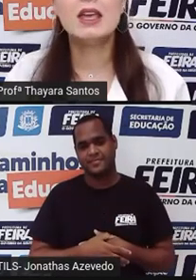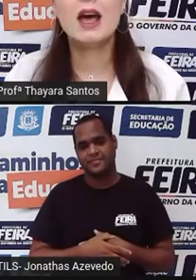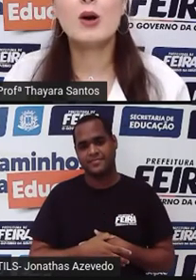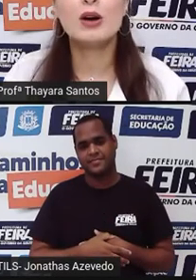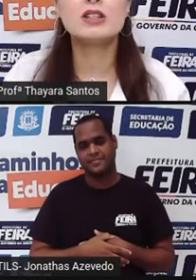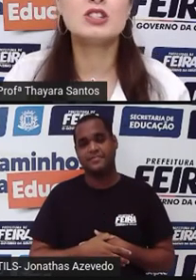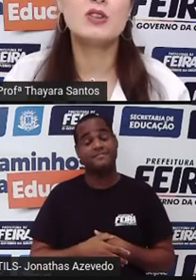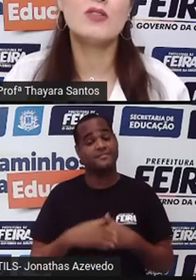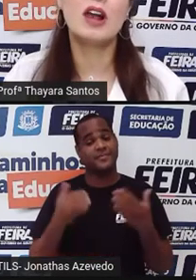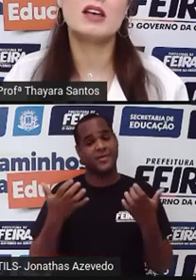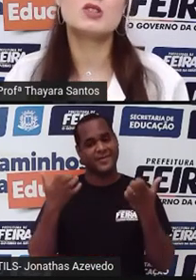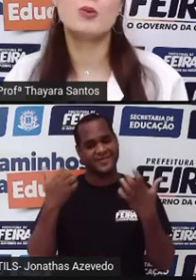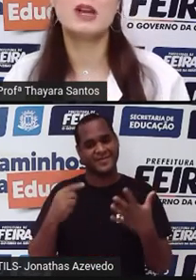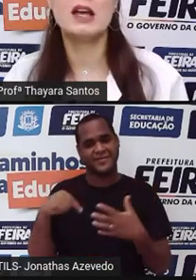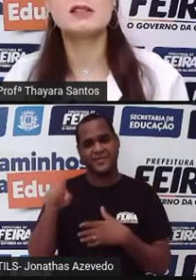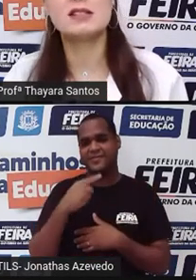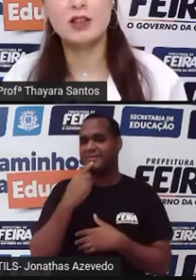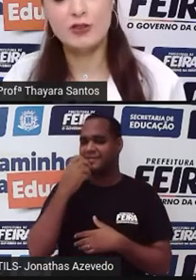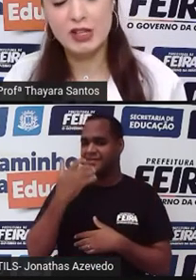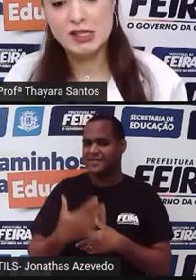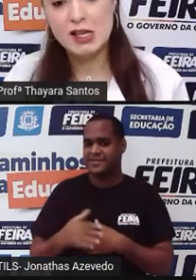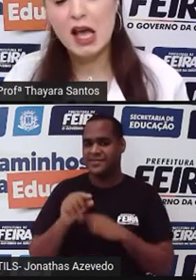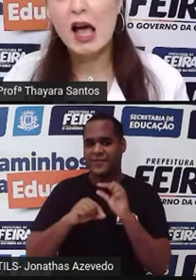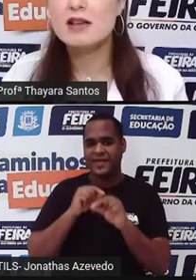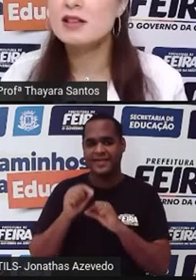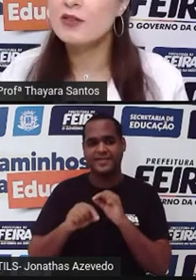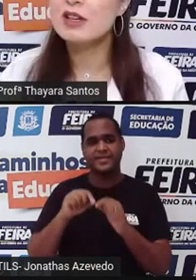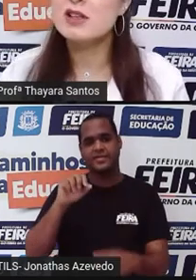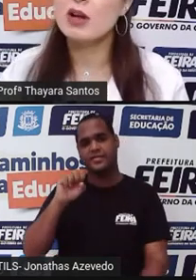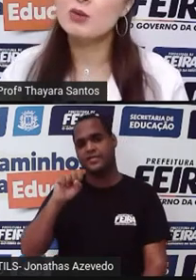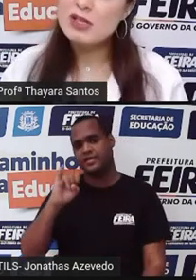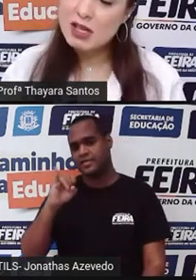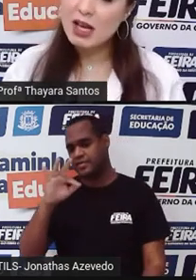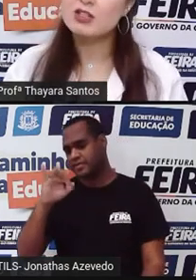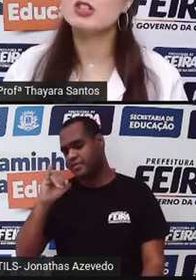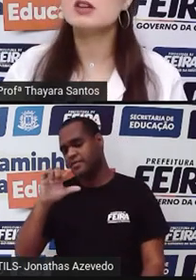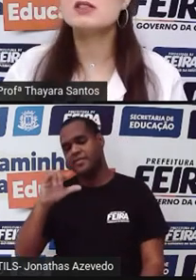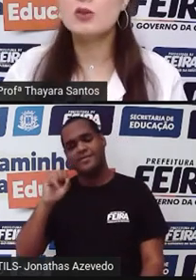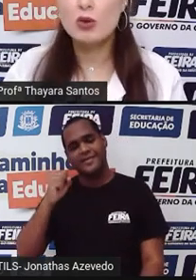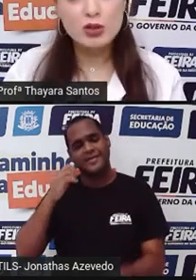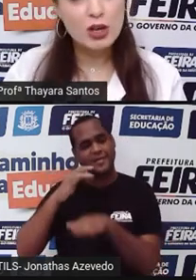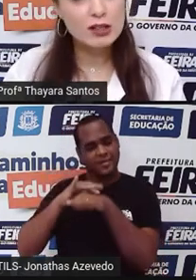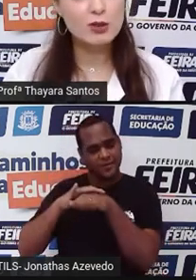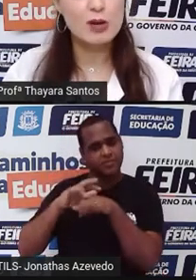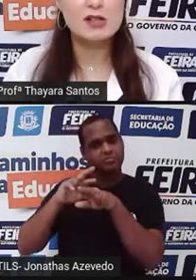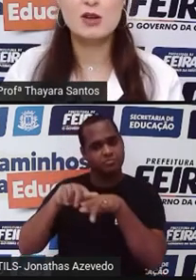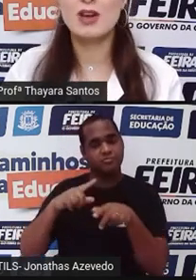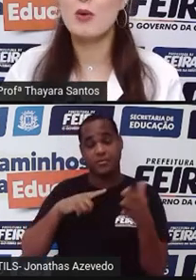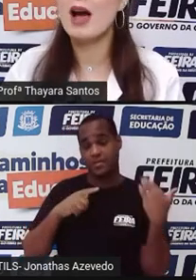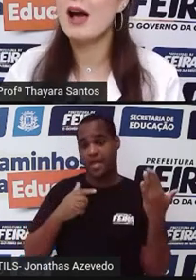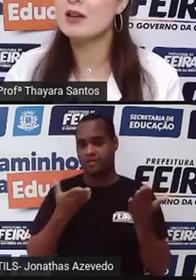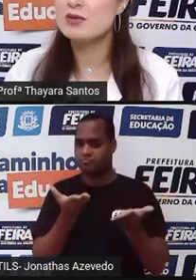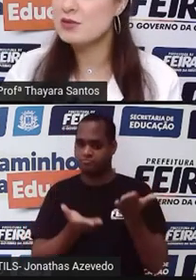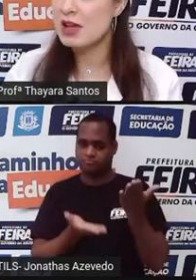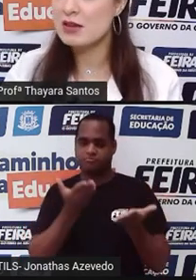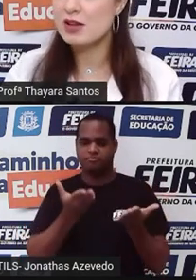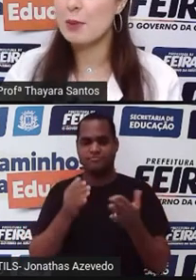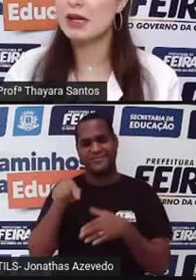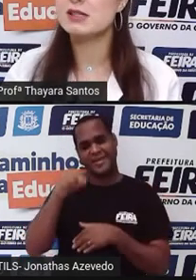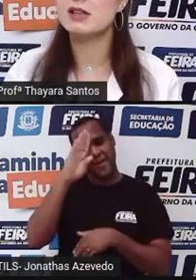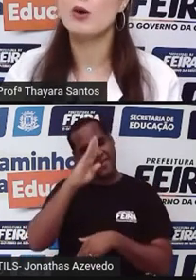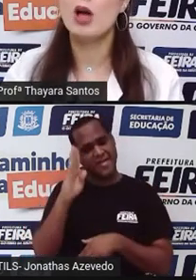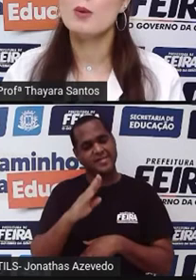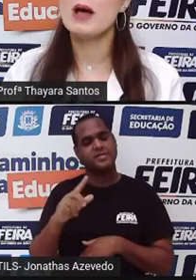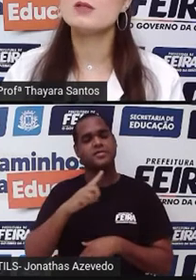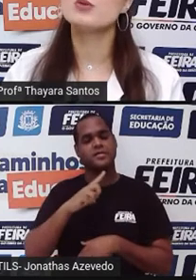E agora a gente vai falar sobre a sífilis. A sífilis é uma doença que ela tinha sido controlada no Brasil, eram raros os casos que